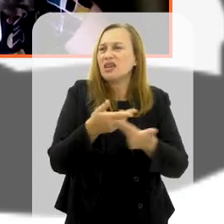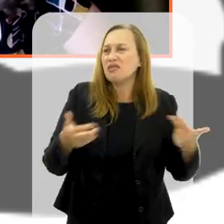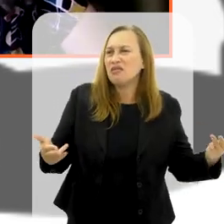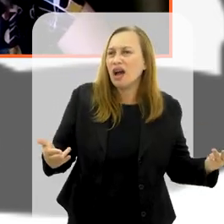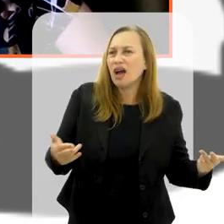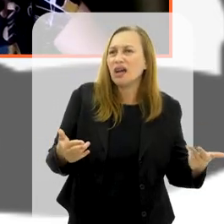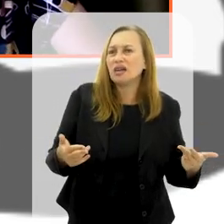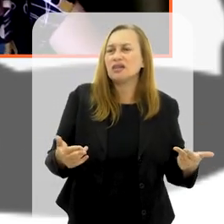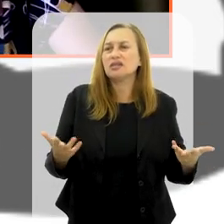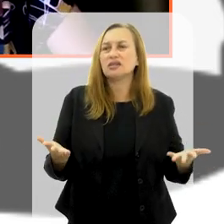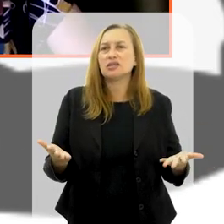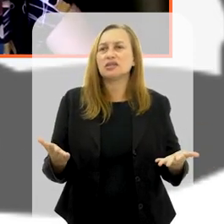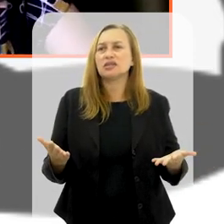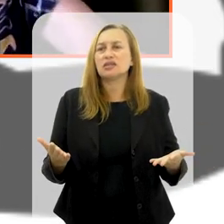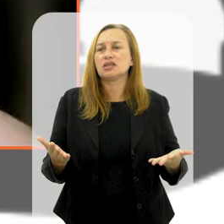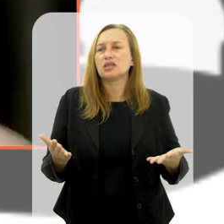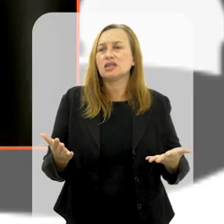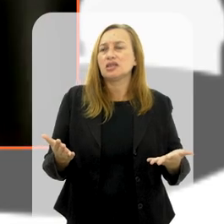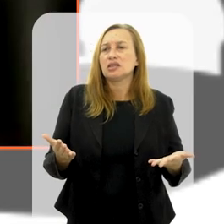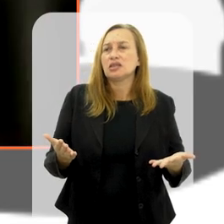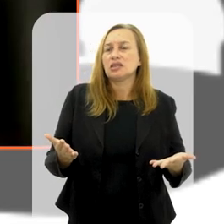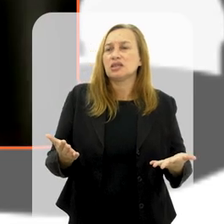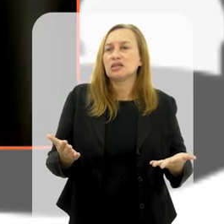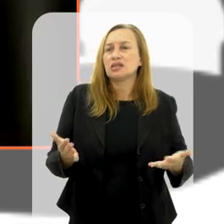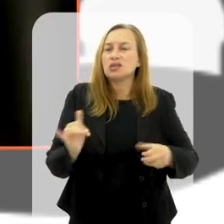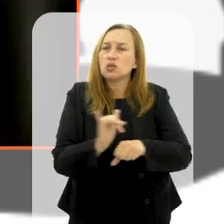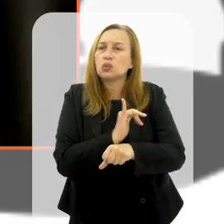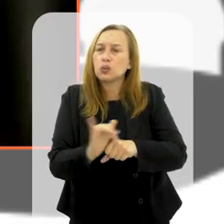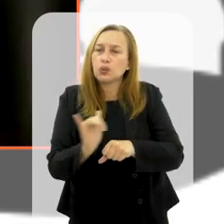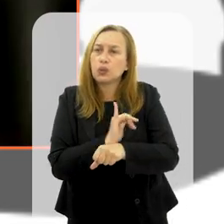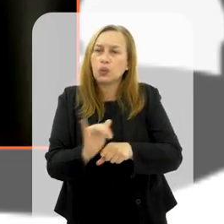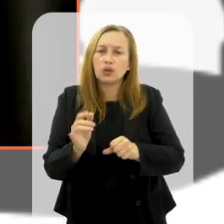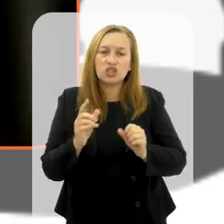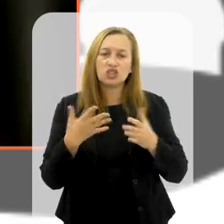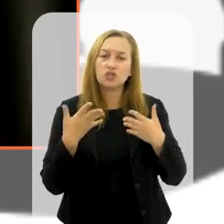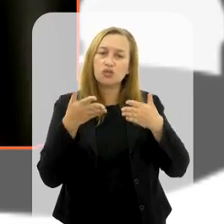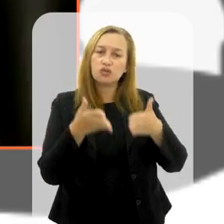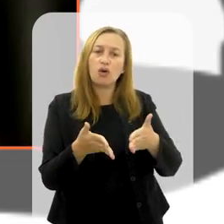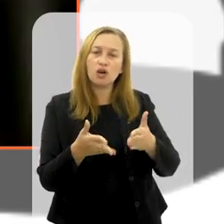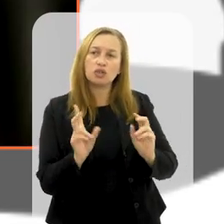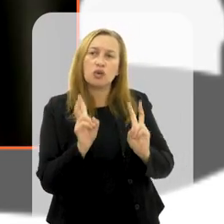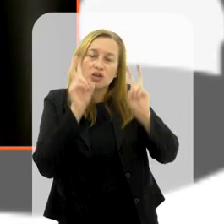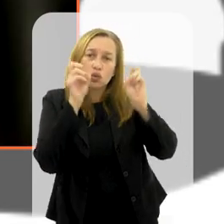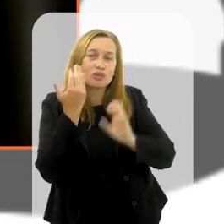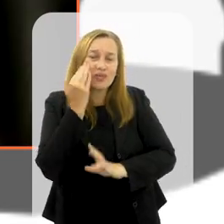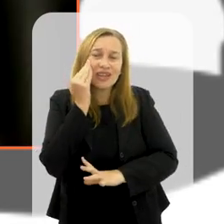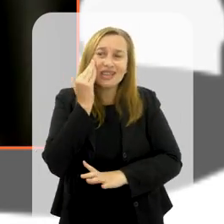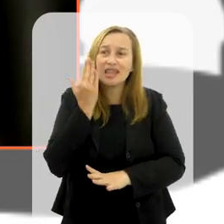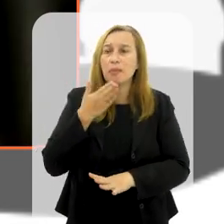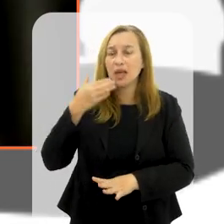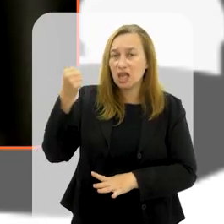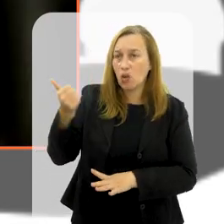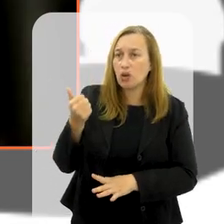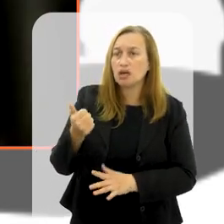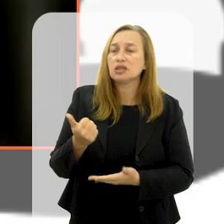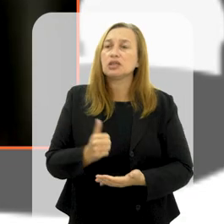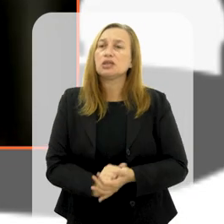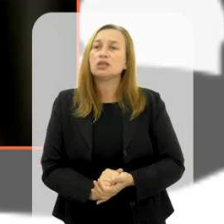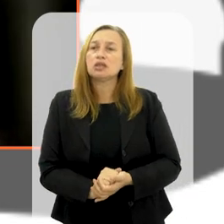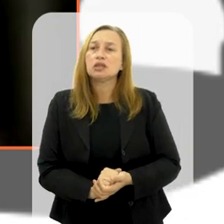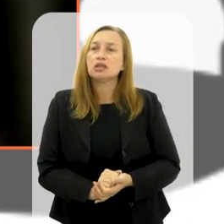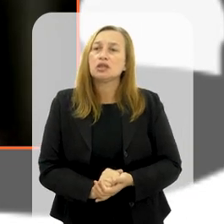e aí a gente tem toda uma nomenclatura que é só quando a gente se debruça sobre o G20 que a gente vai entender.